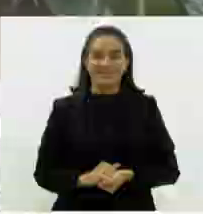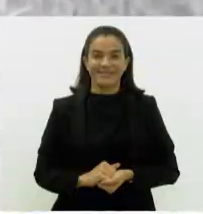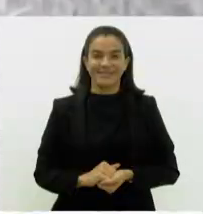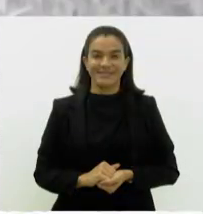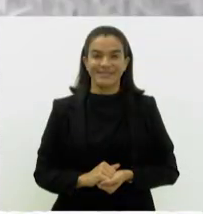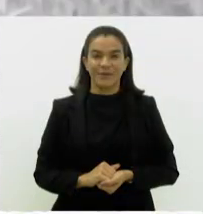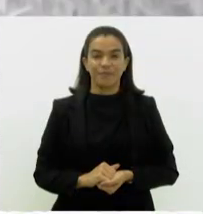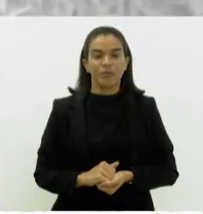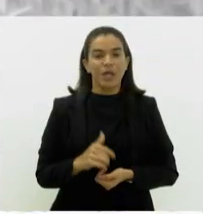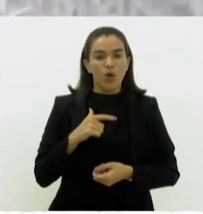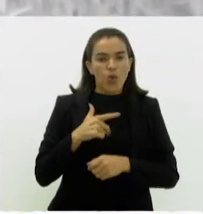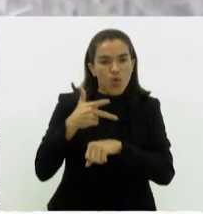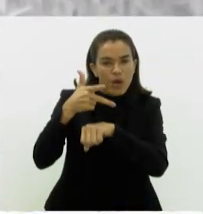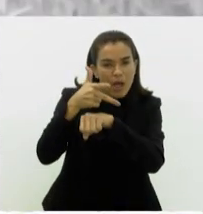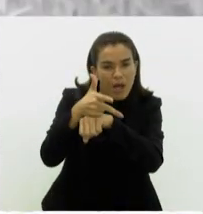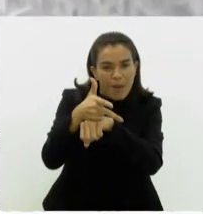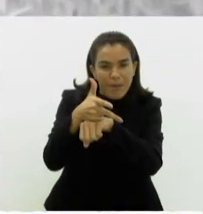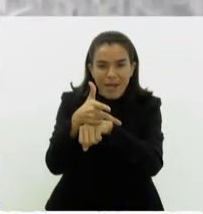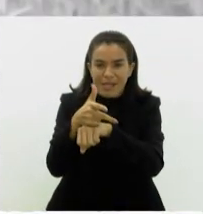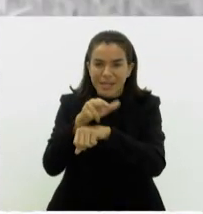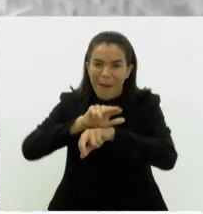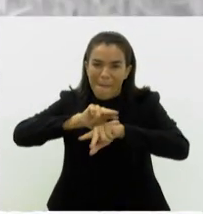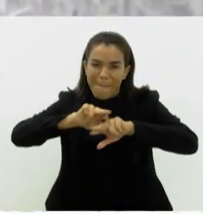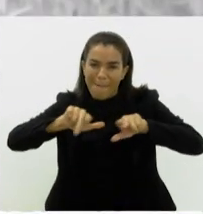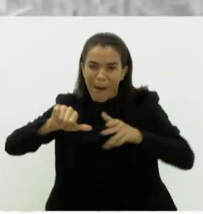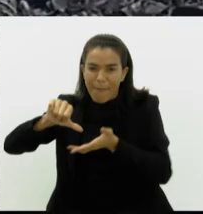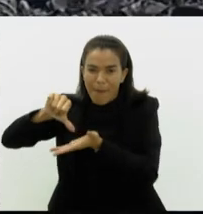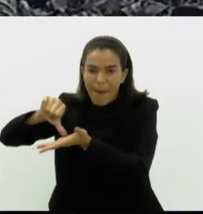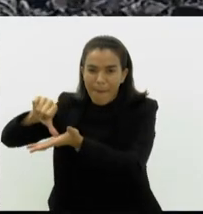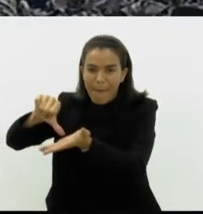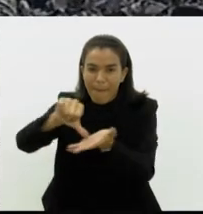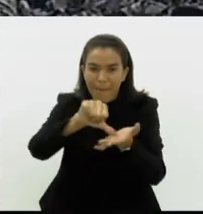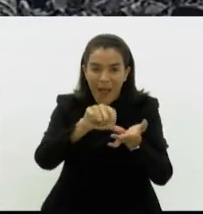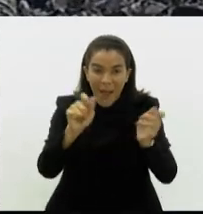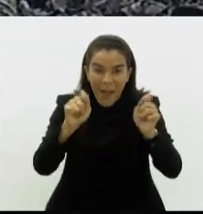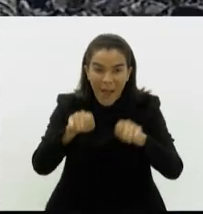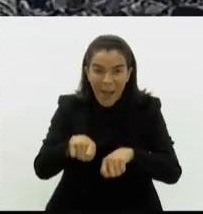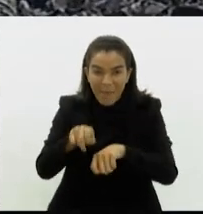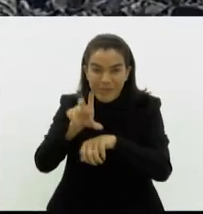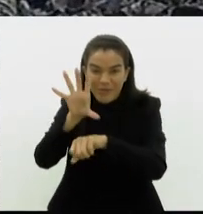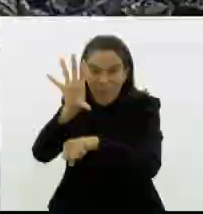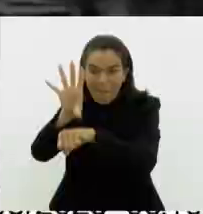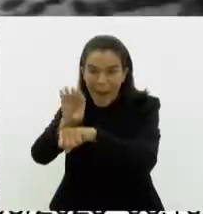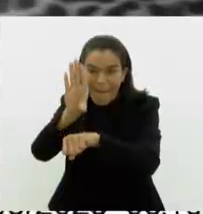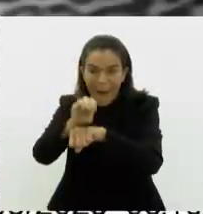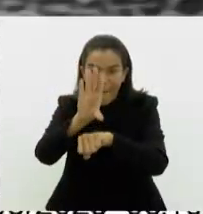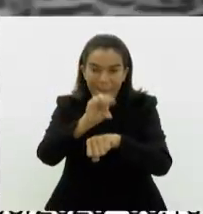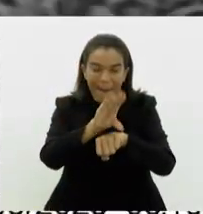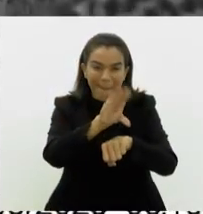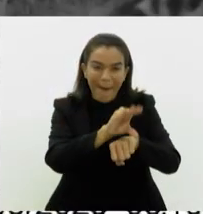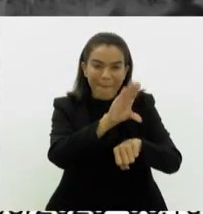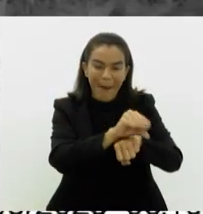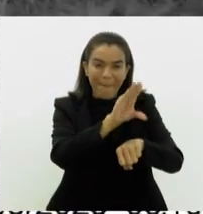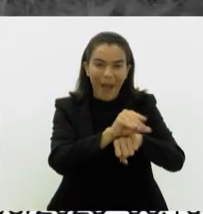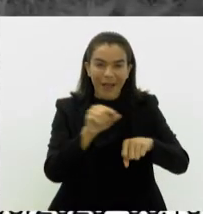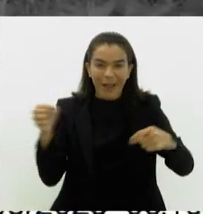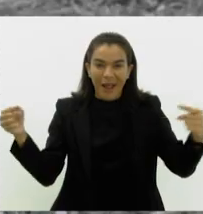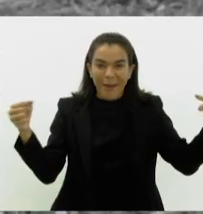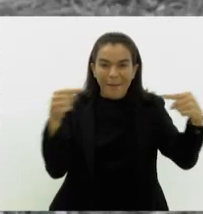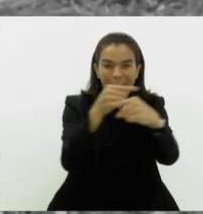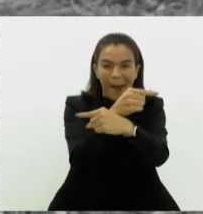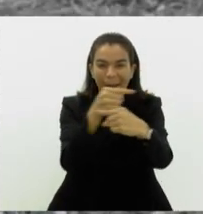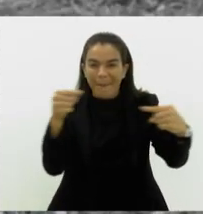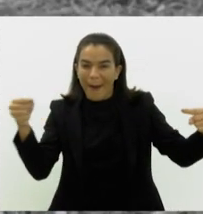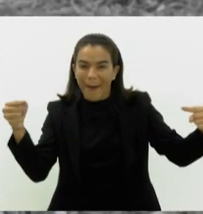Com câmeras instaladas em diversos pontos, é possível captar a passagem das espécies de um lado para o outro.